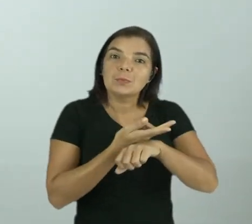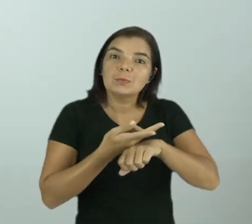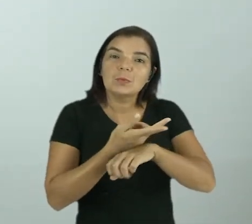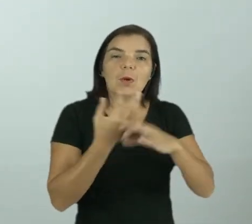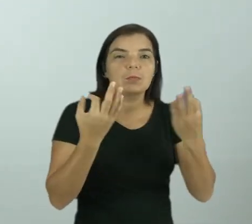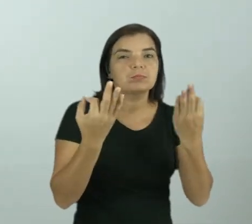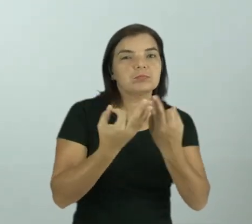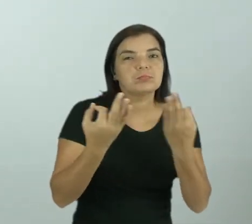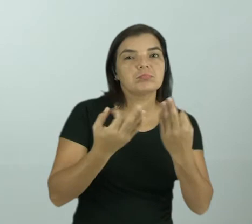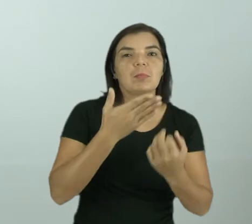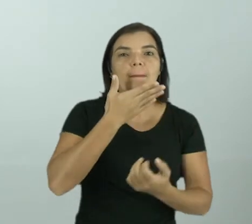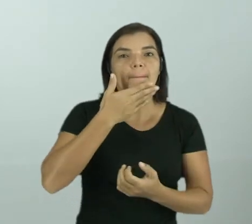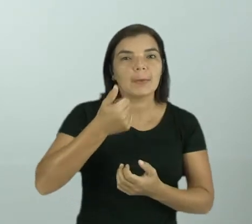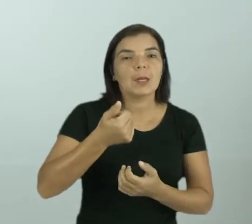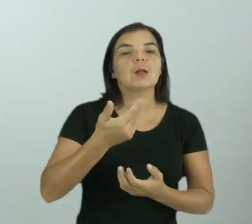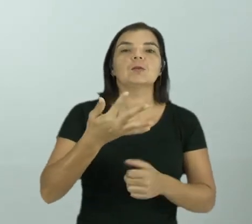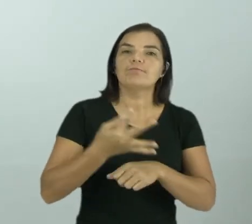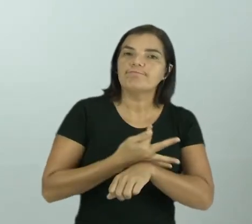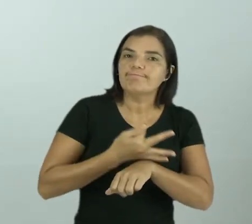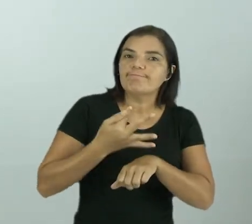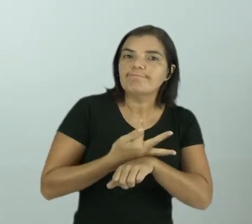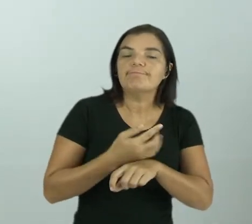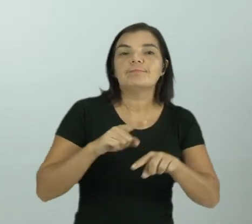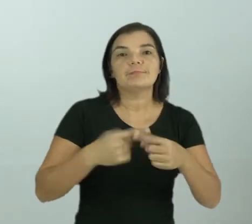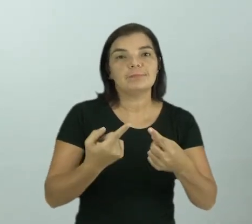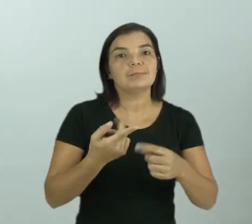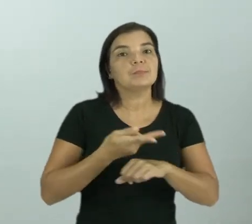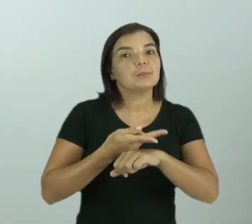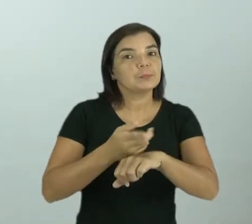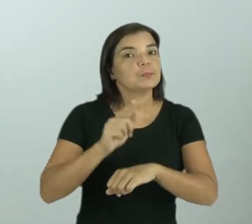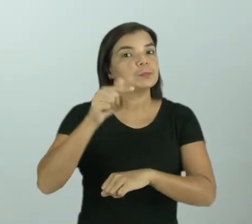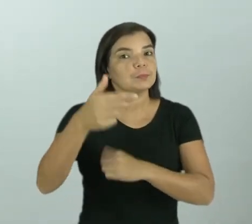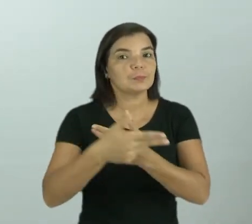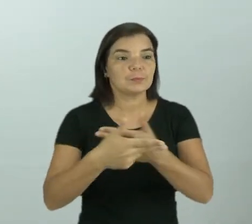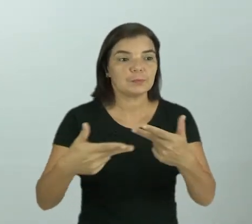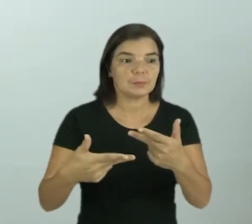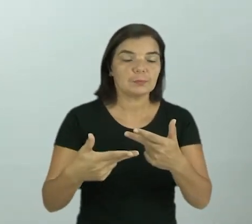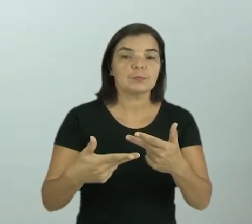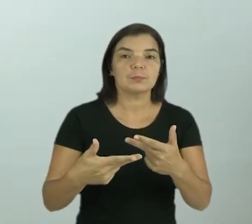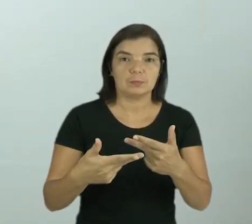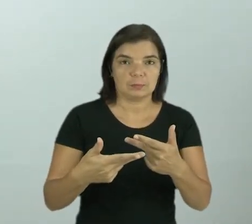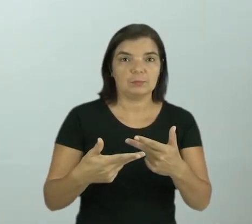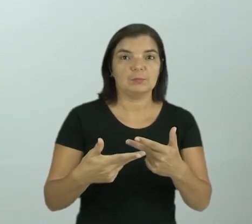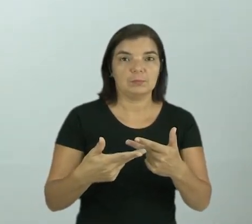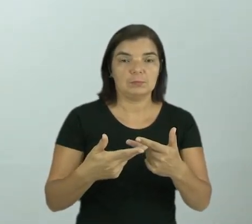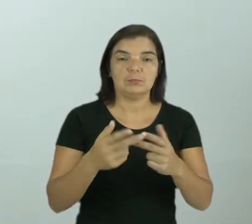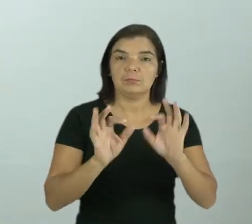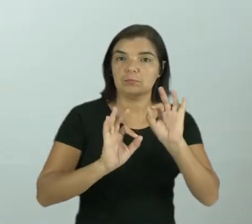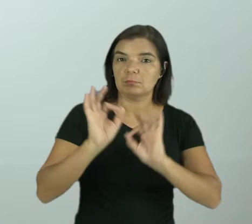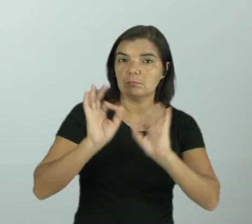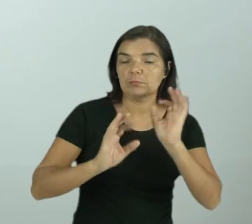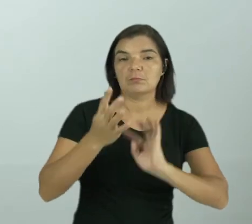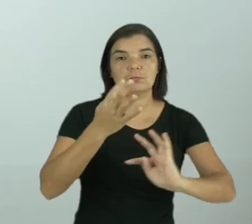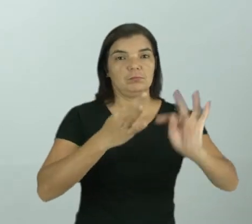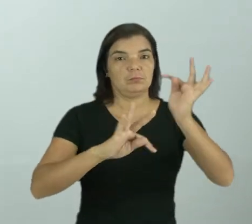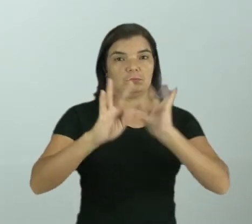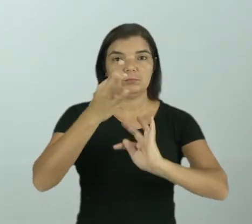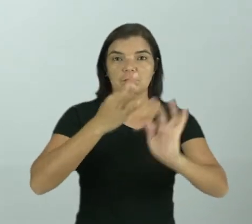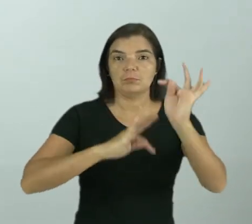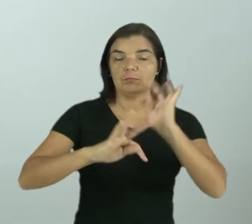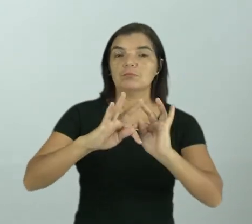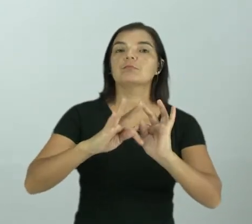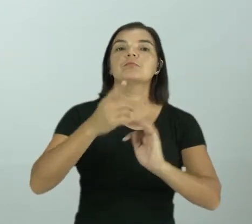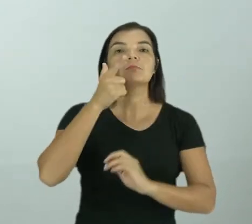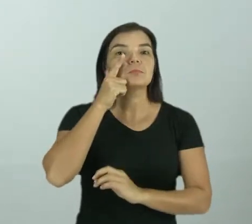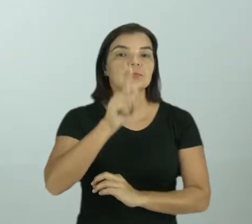aperfeiçoar, insistir naquilo, procurar outros meios, outros equipamentos tecnológicos,